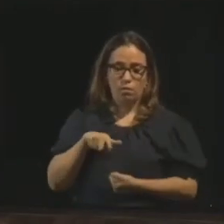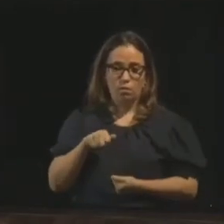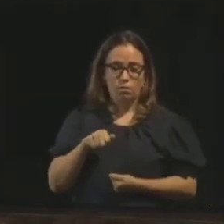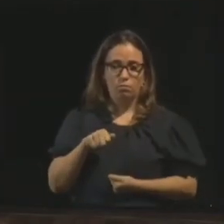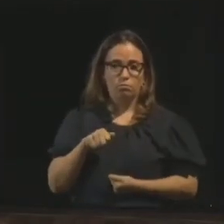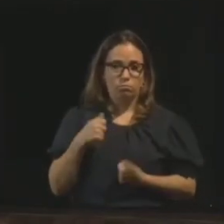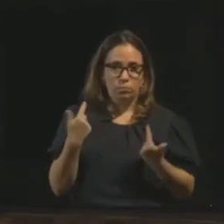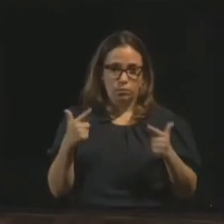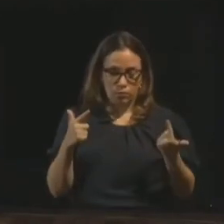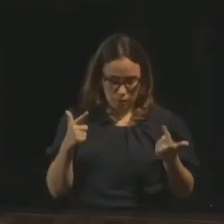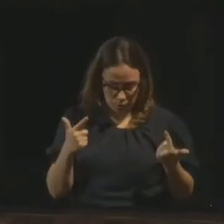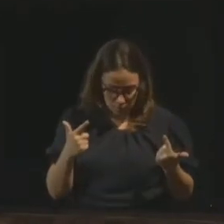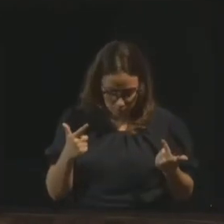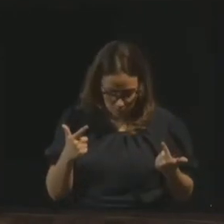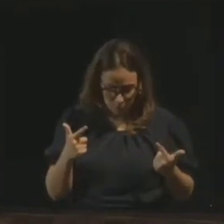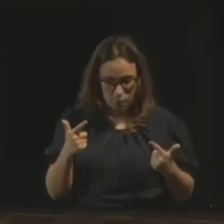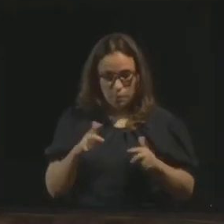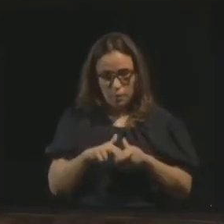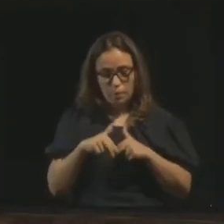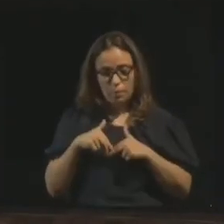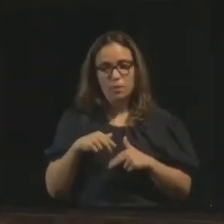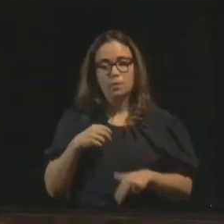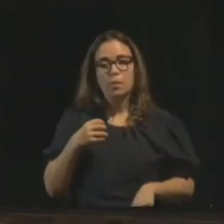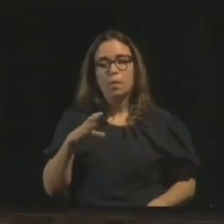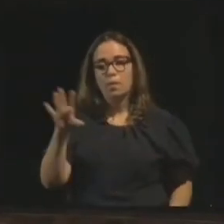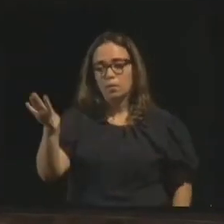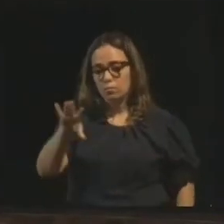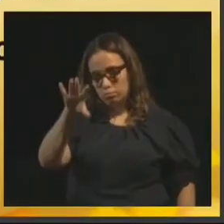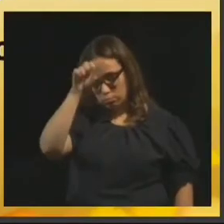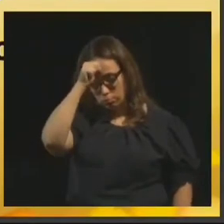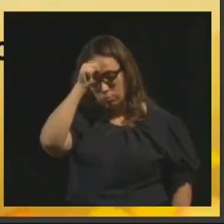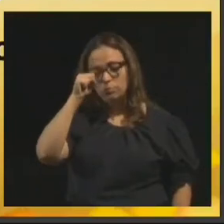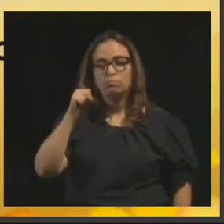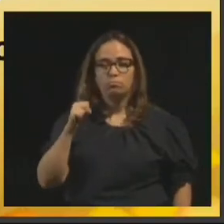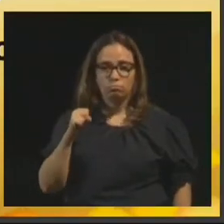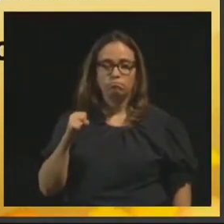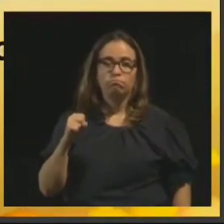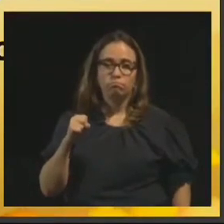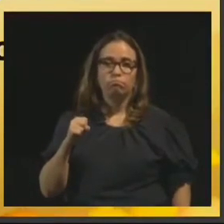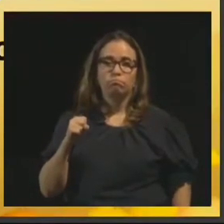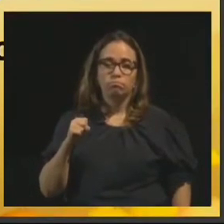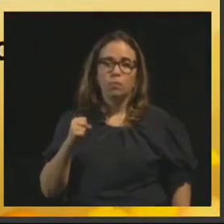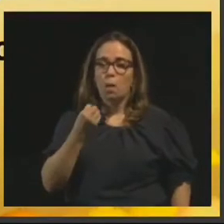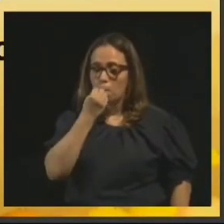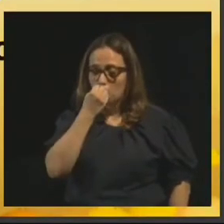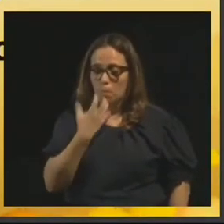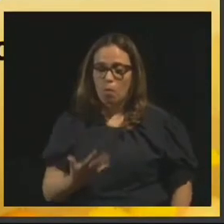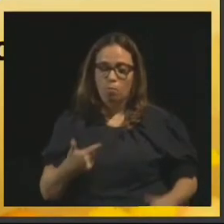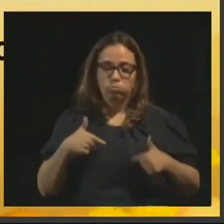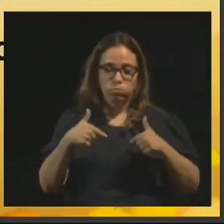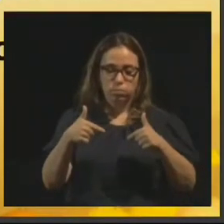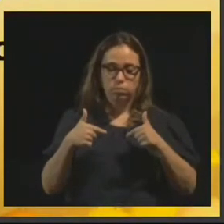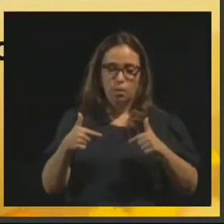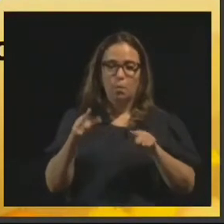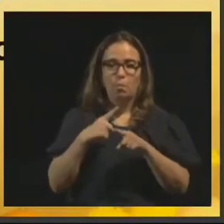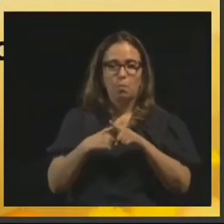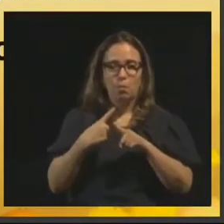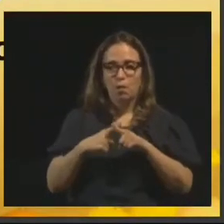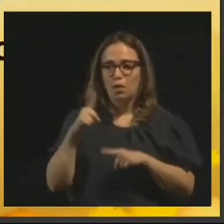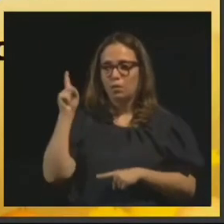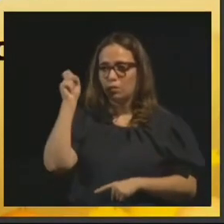estarias nela. Dizem, portanto, bom médium, e já é muito, porque eles são raros. Médium